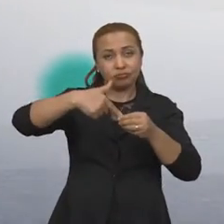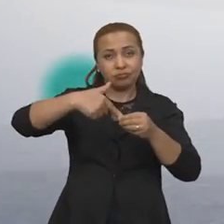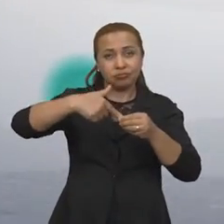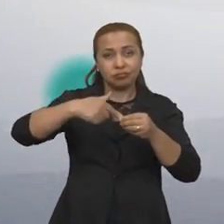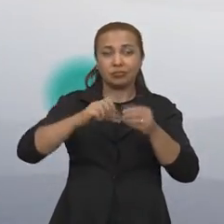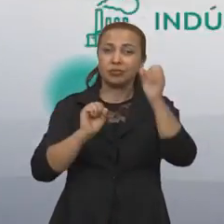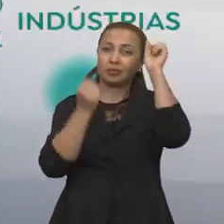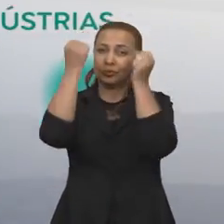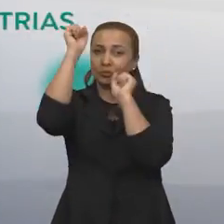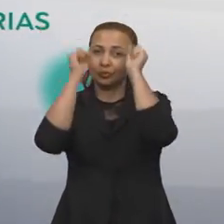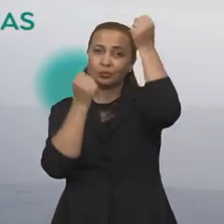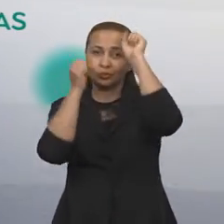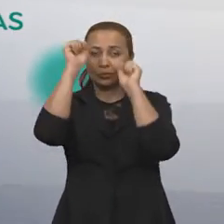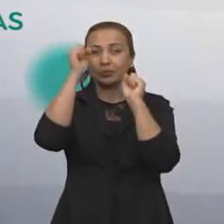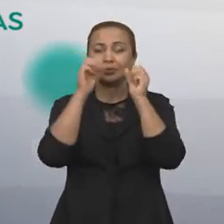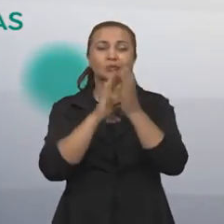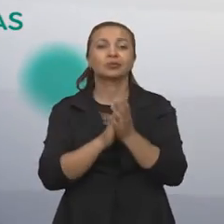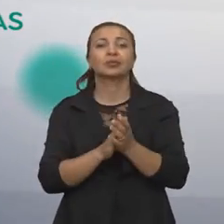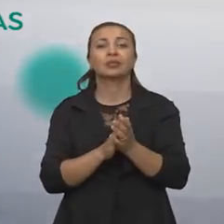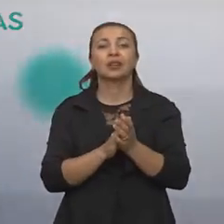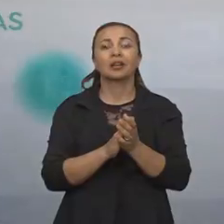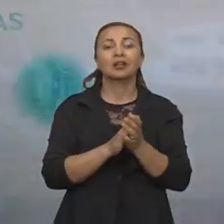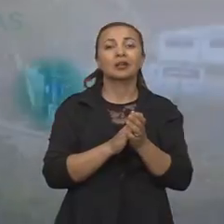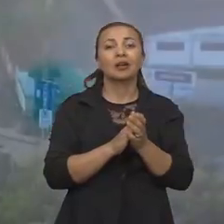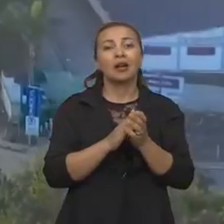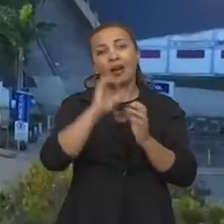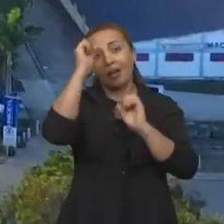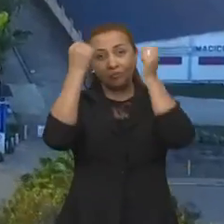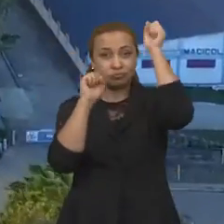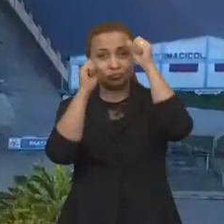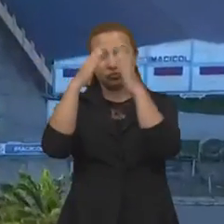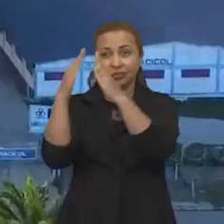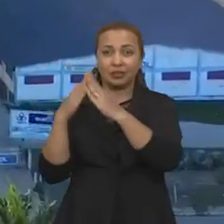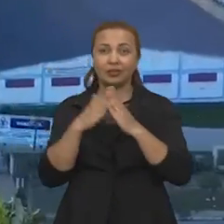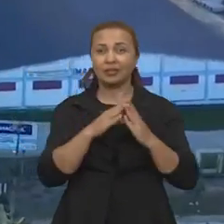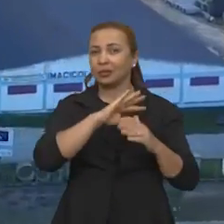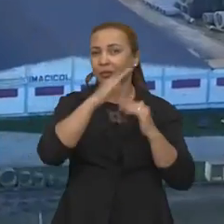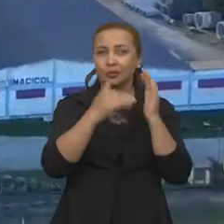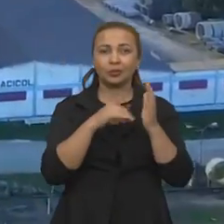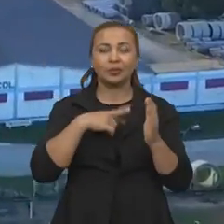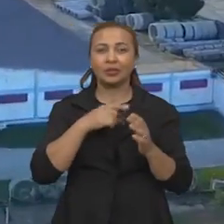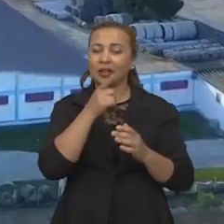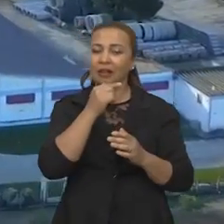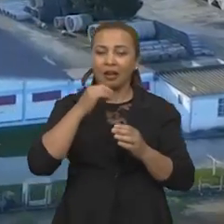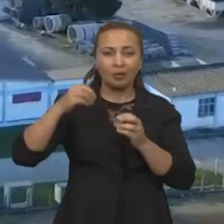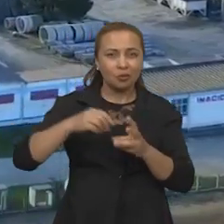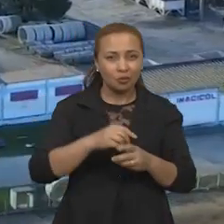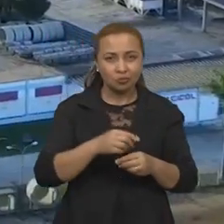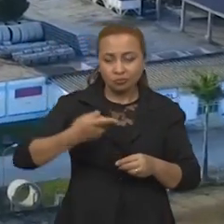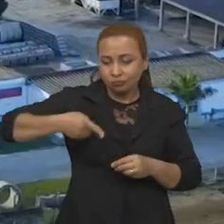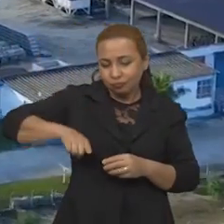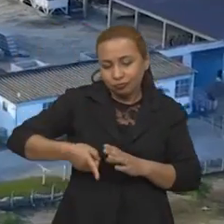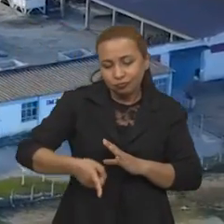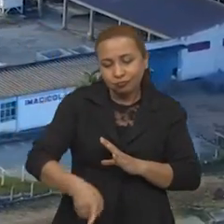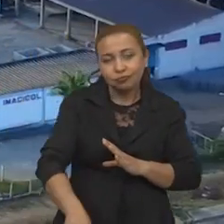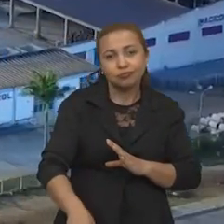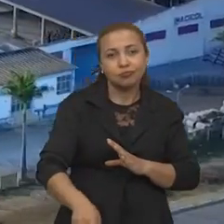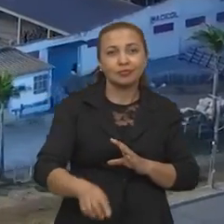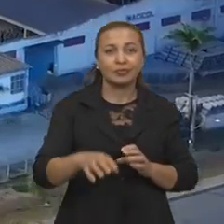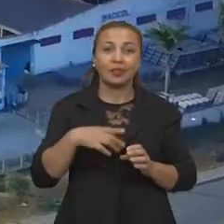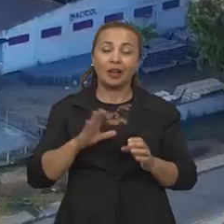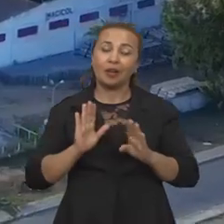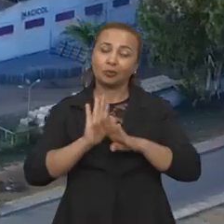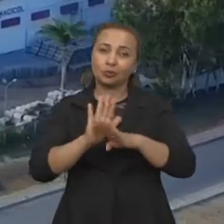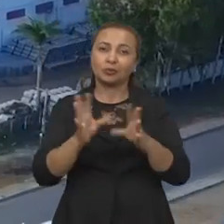lava rápido, indústria. O distrito industrial é todo abastecido com água subterrânea, então ela